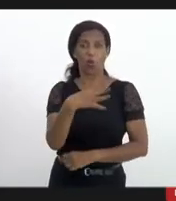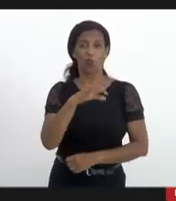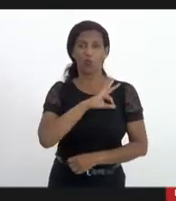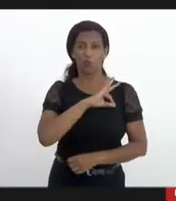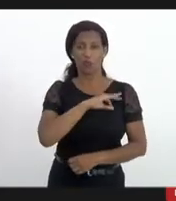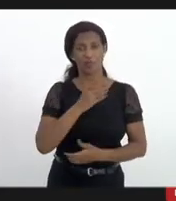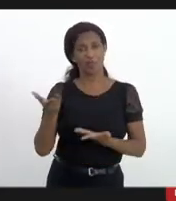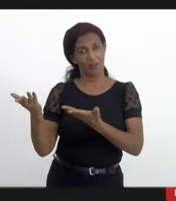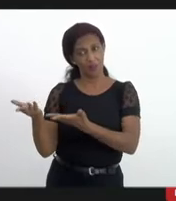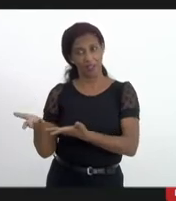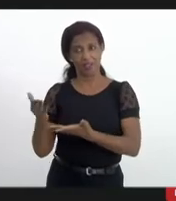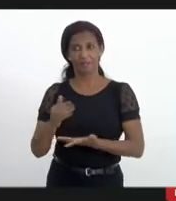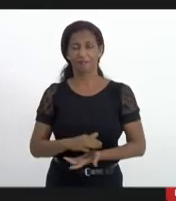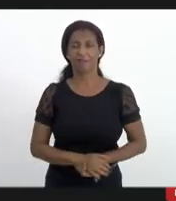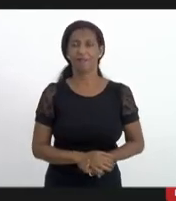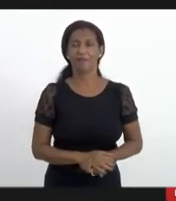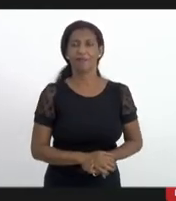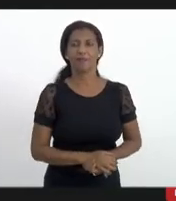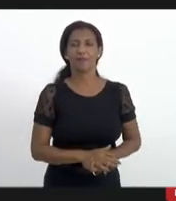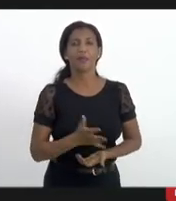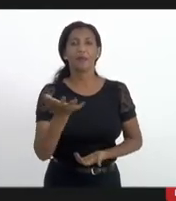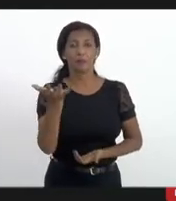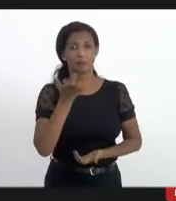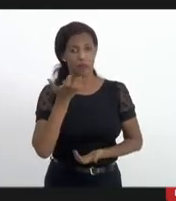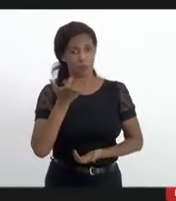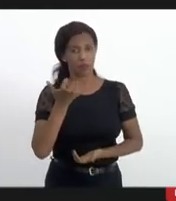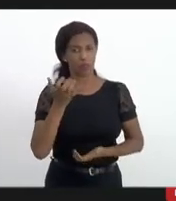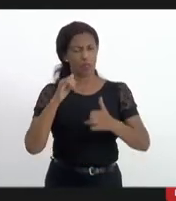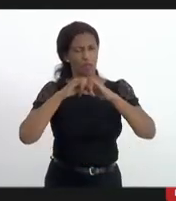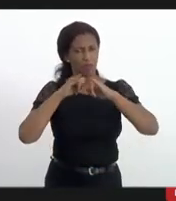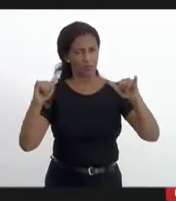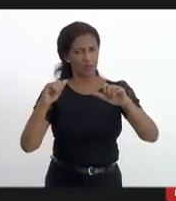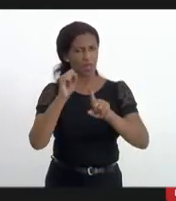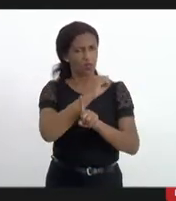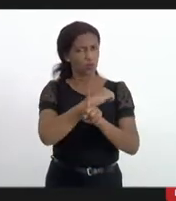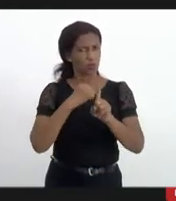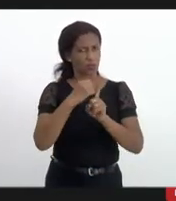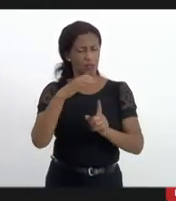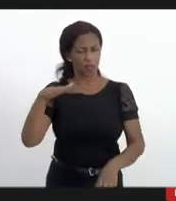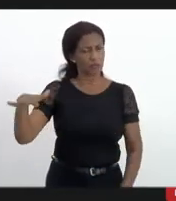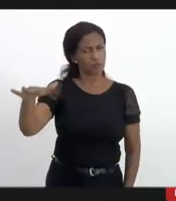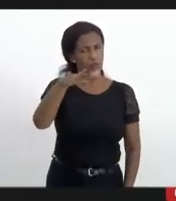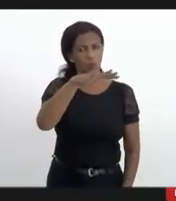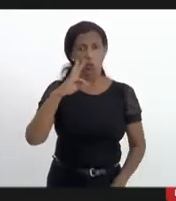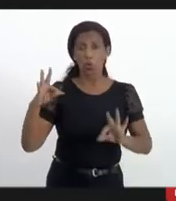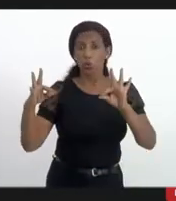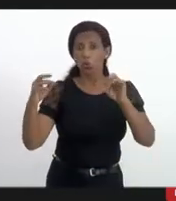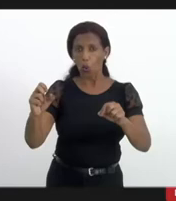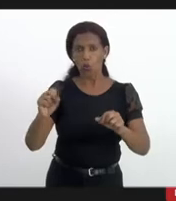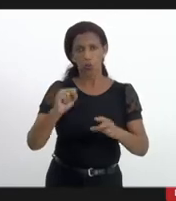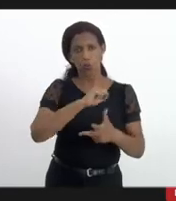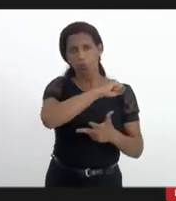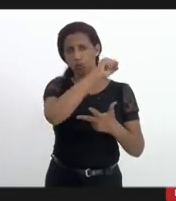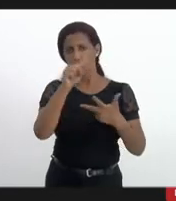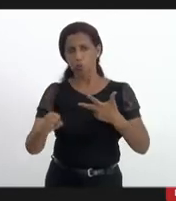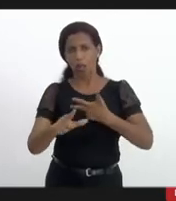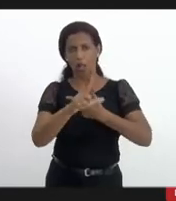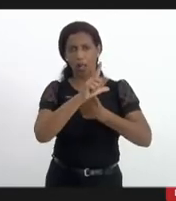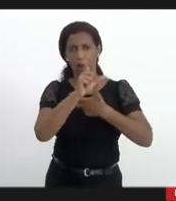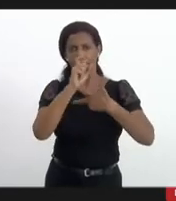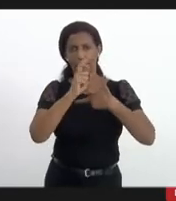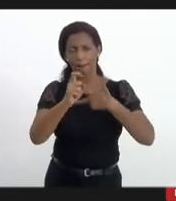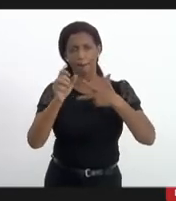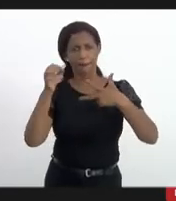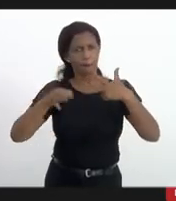aqui mas eu queria conclamar a sociedade de uma forma geral isso envolve todos os poderes executivo legislativo